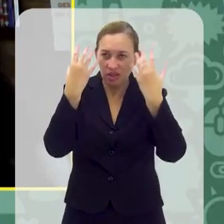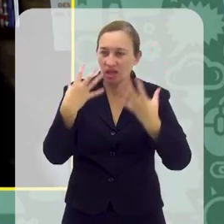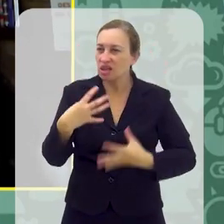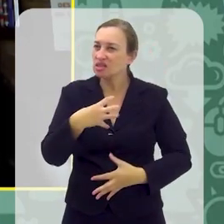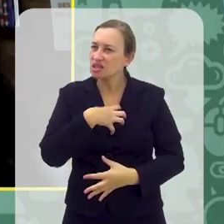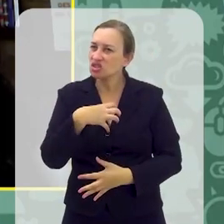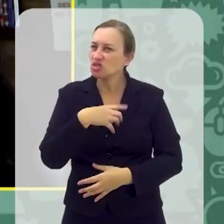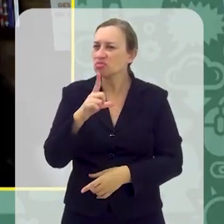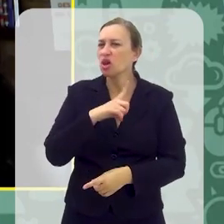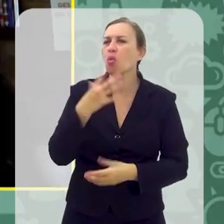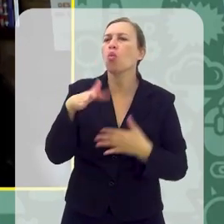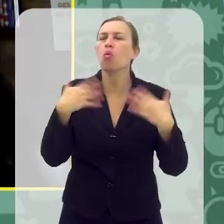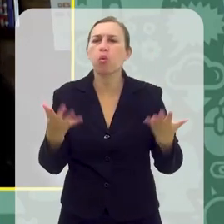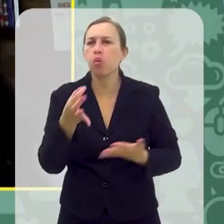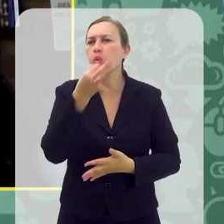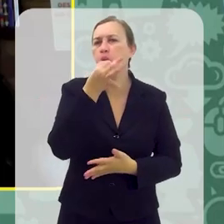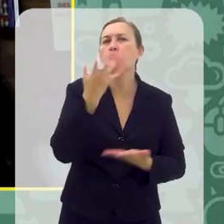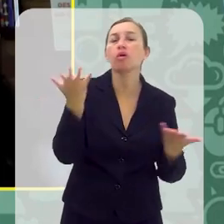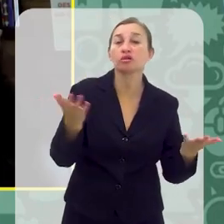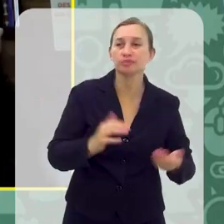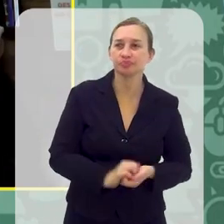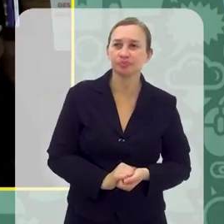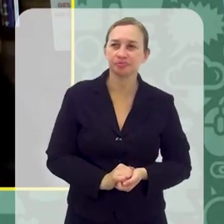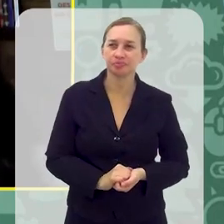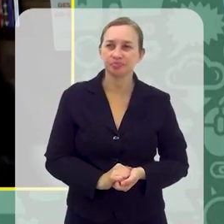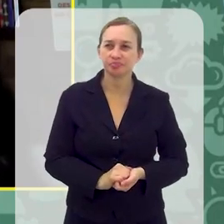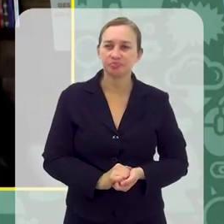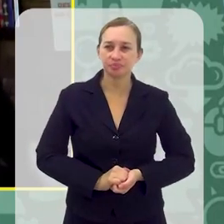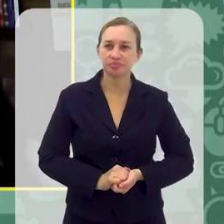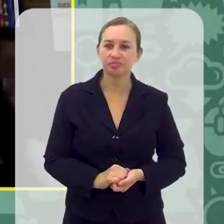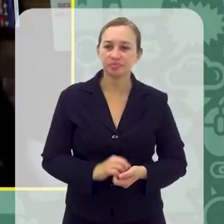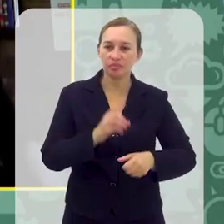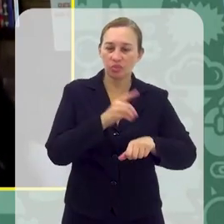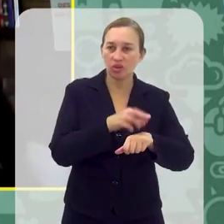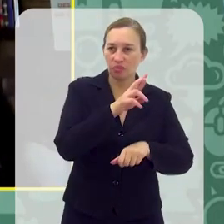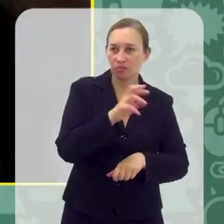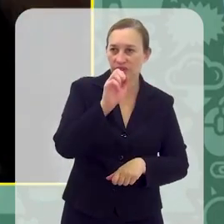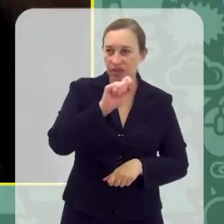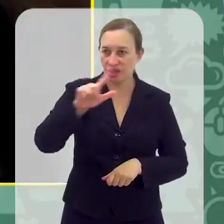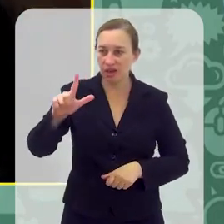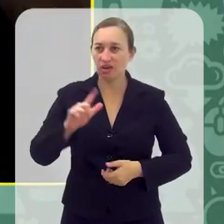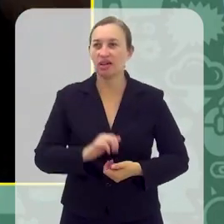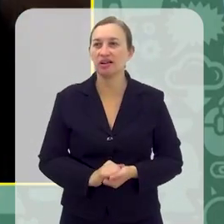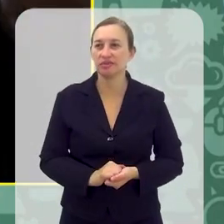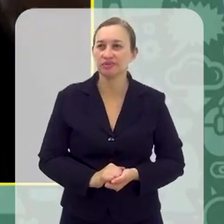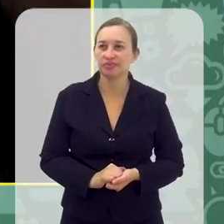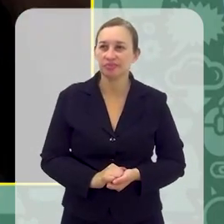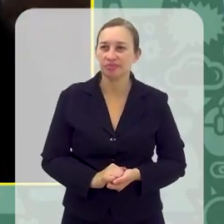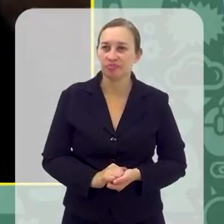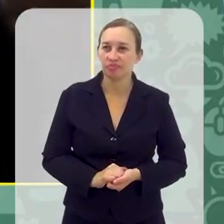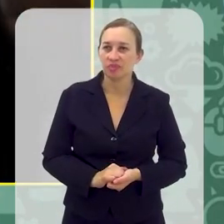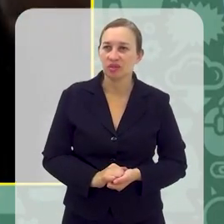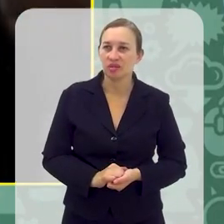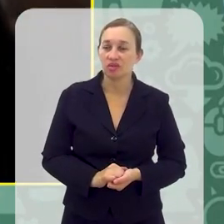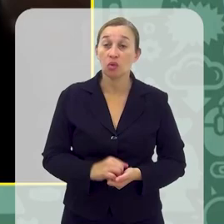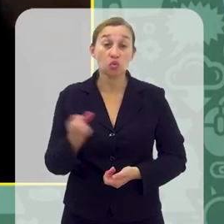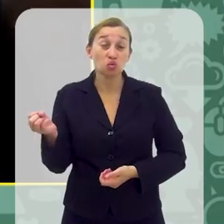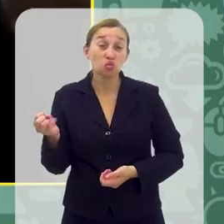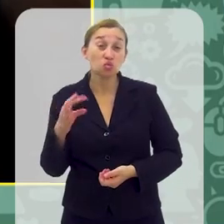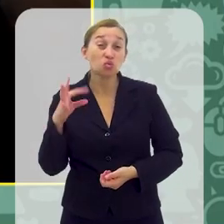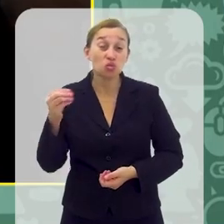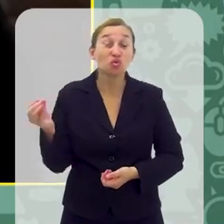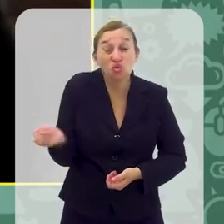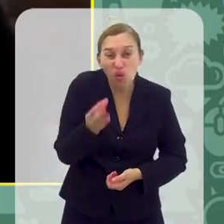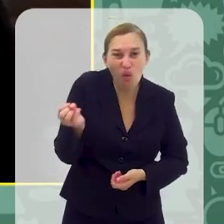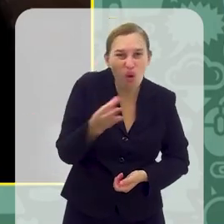sentido? Qual que a sua opinião a respeito disso? Acho que como o doutor Daniel colocou, os estudos aí são tudo, além de ser tudo novo,